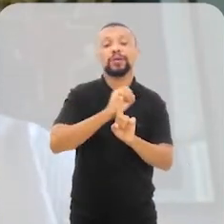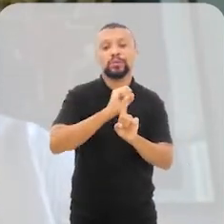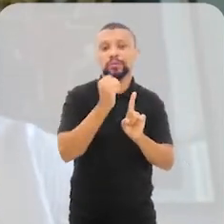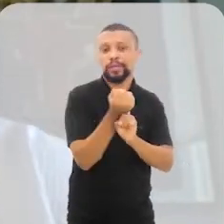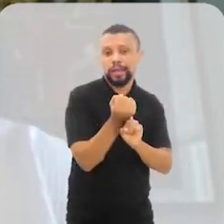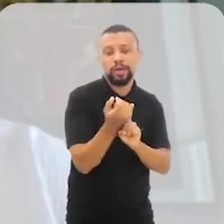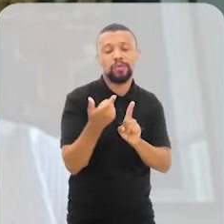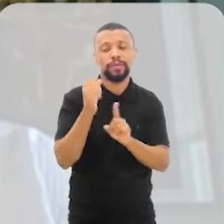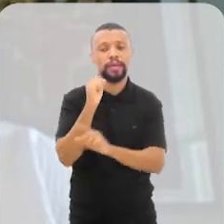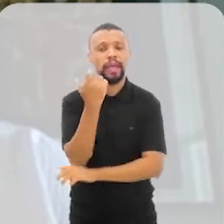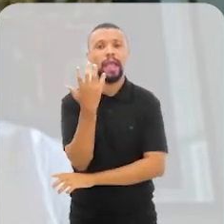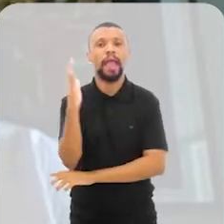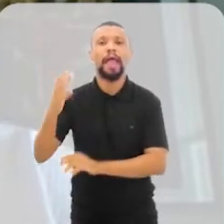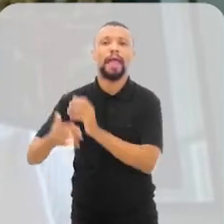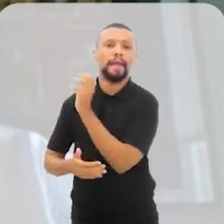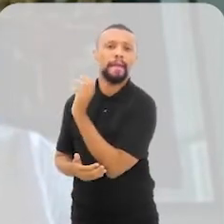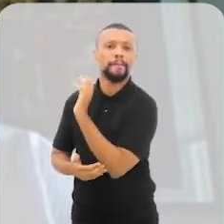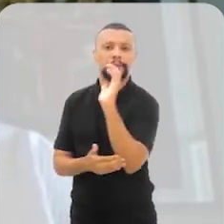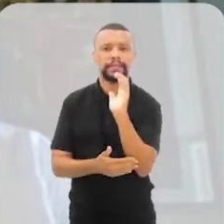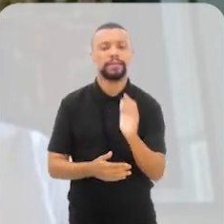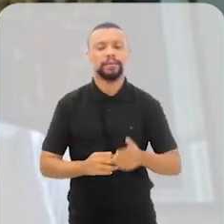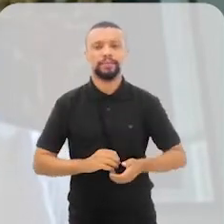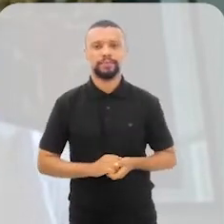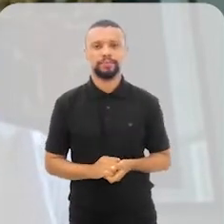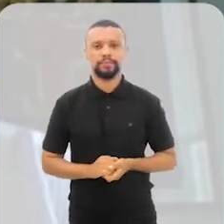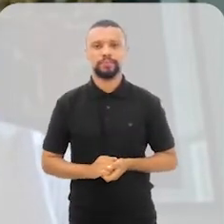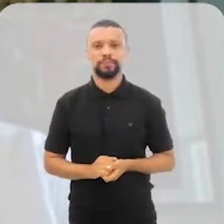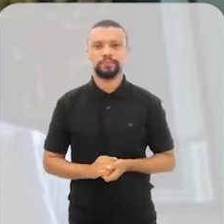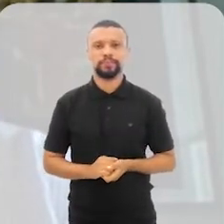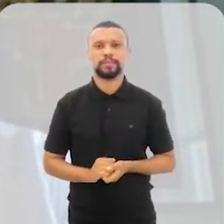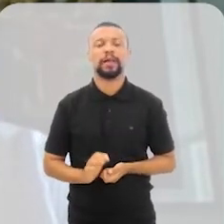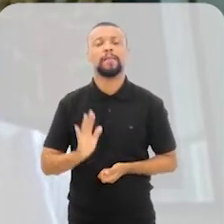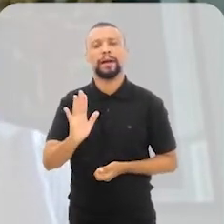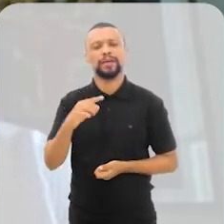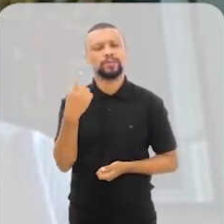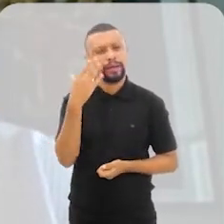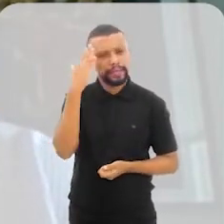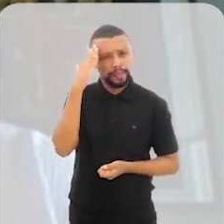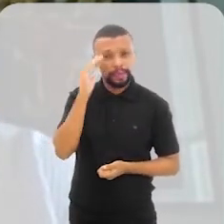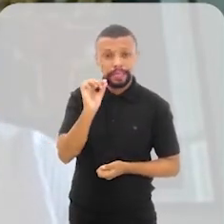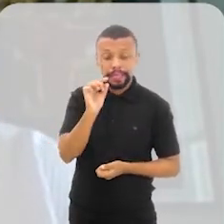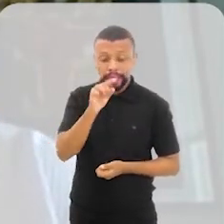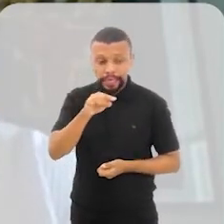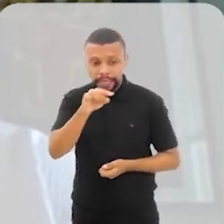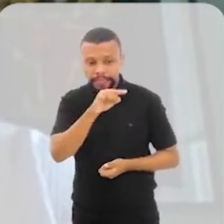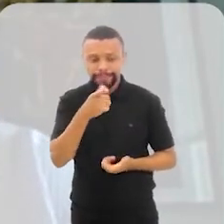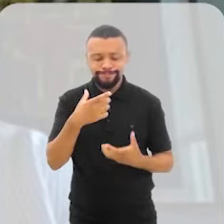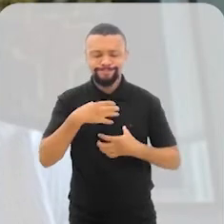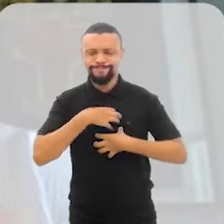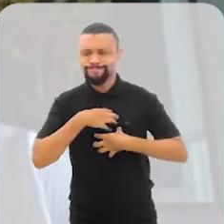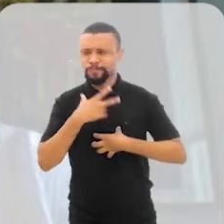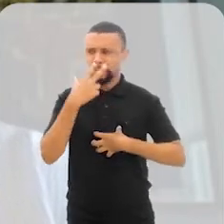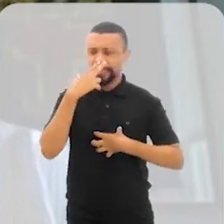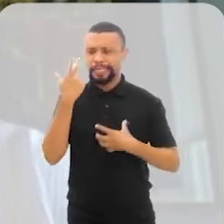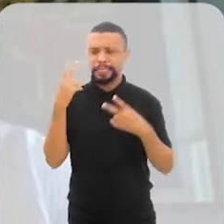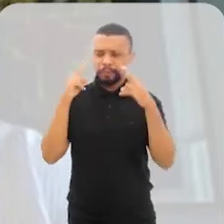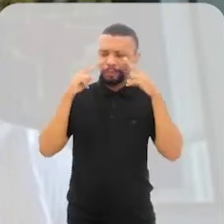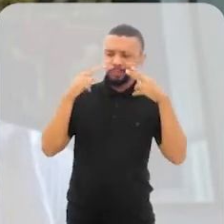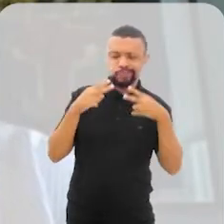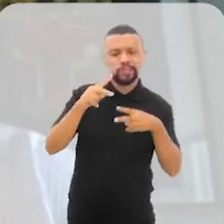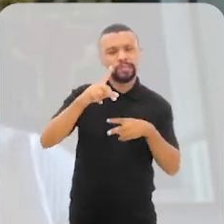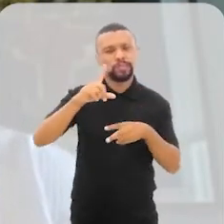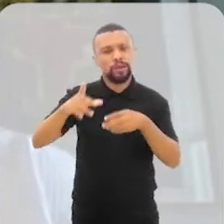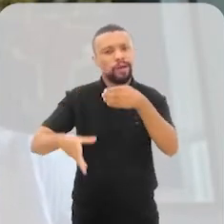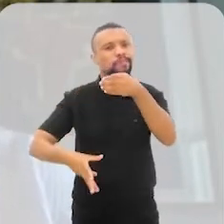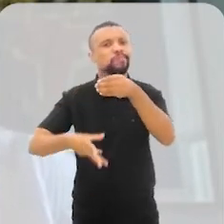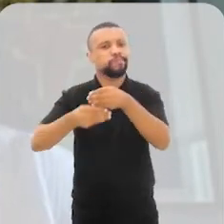social e impacto ambiental também. Embora eles não se enxerguem como tal, e aqui